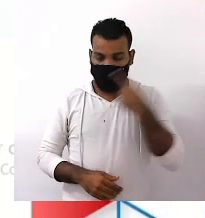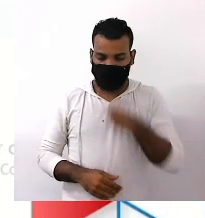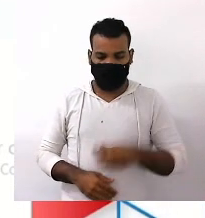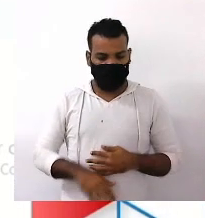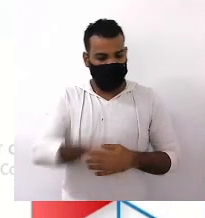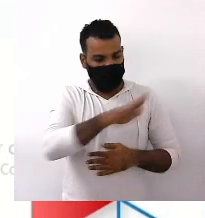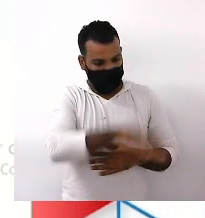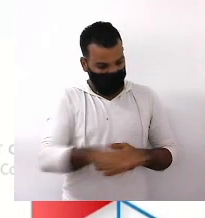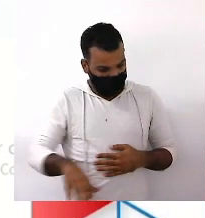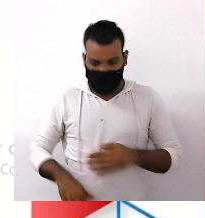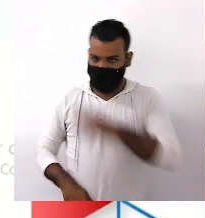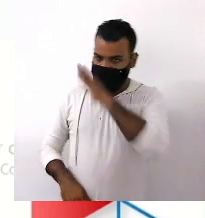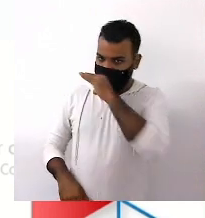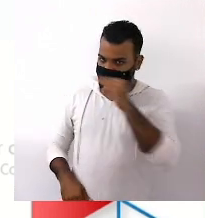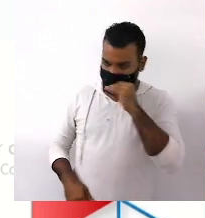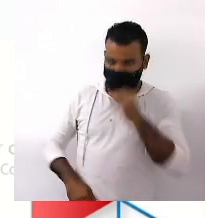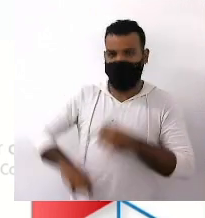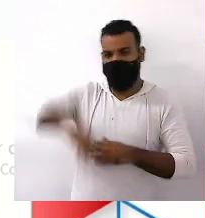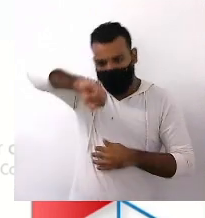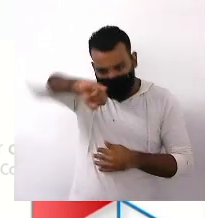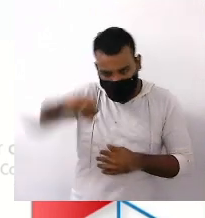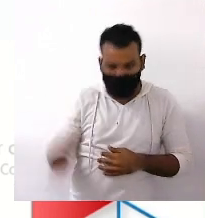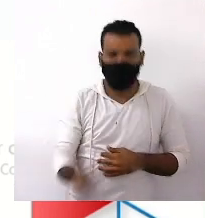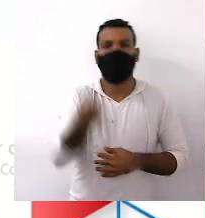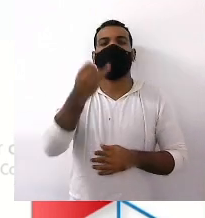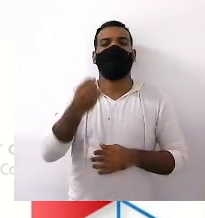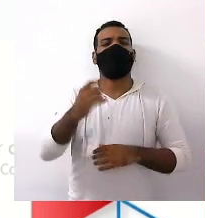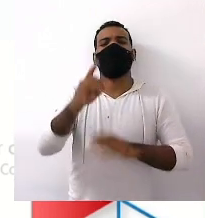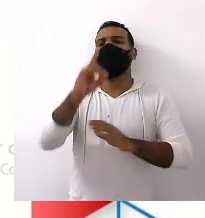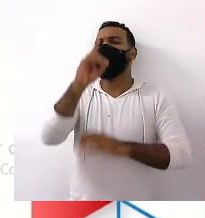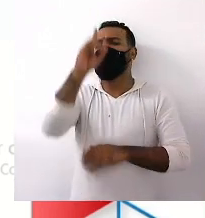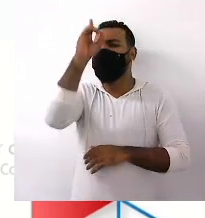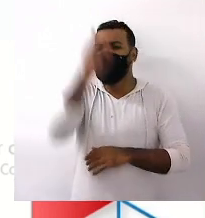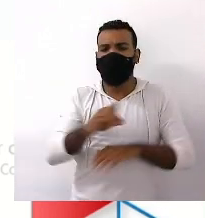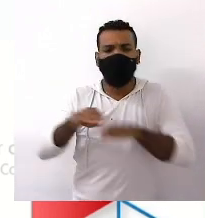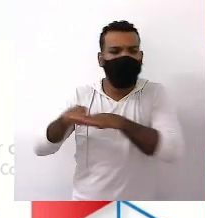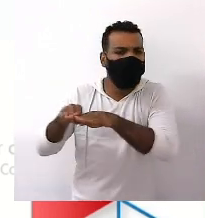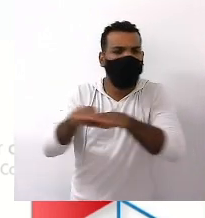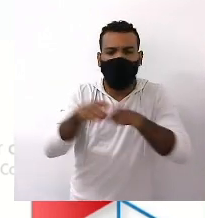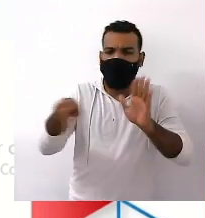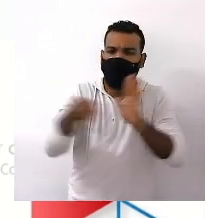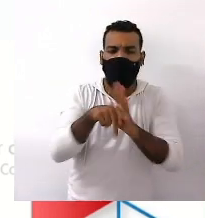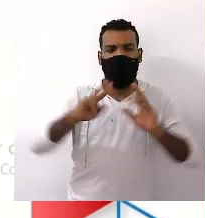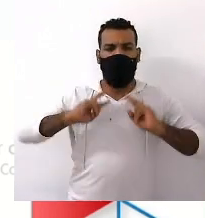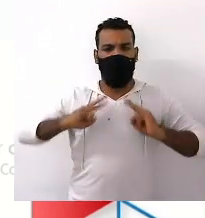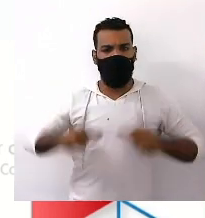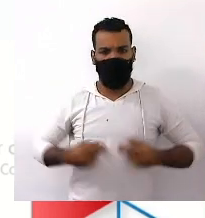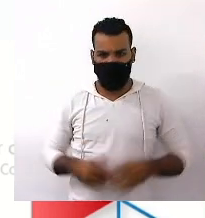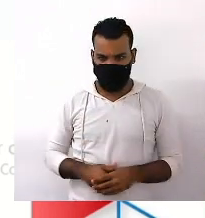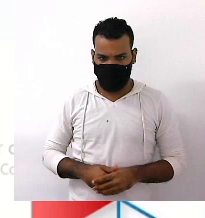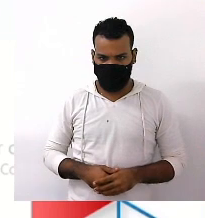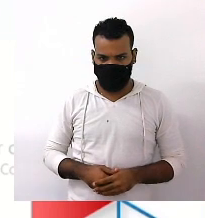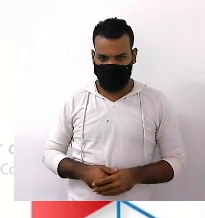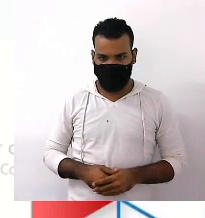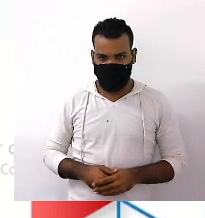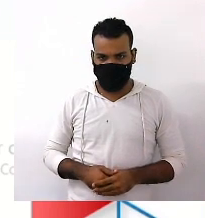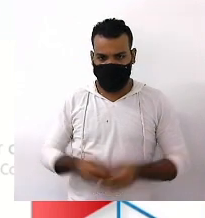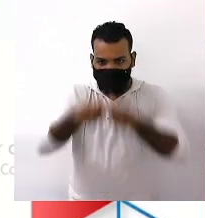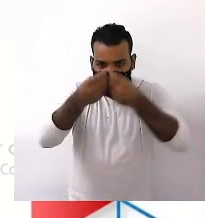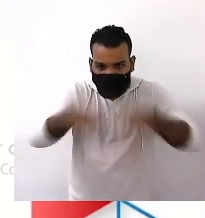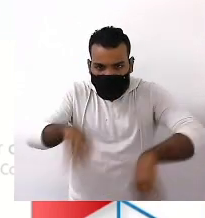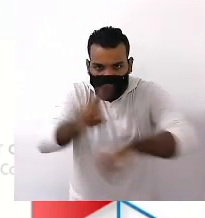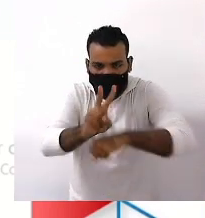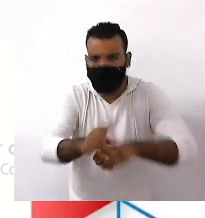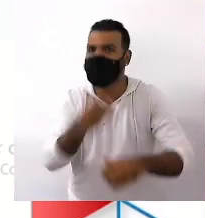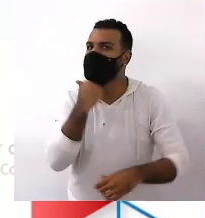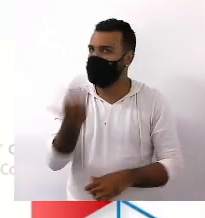adolescente Gozam todos os direitos fundamentais Inerentes à pessoa humana Sem prejuízo da proteção integral